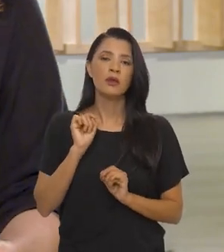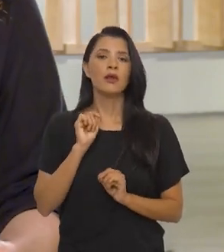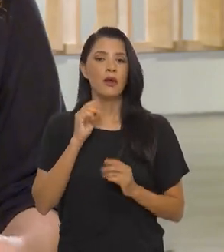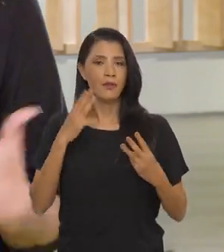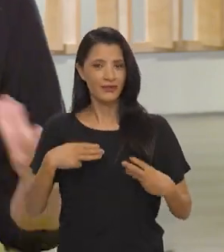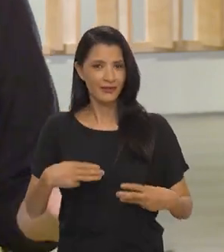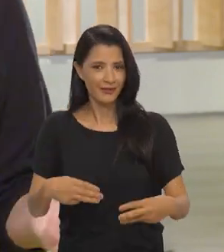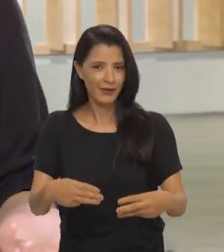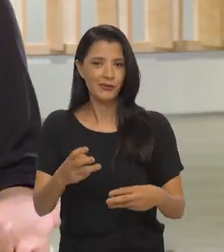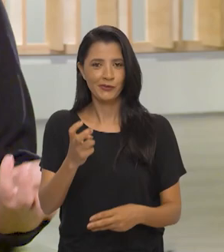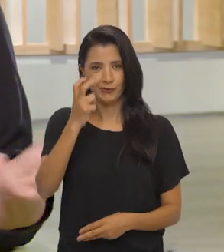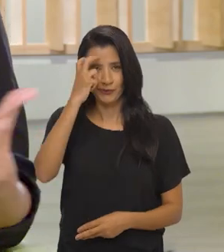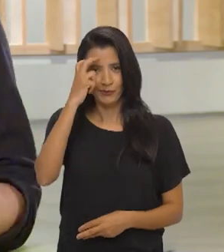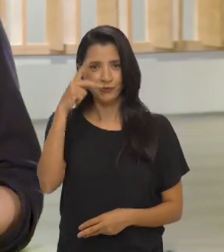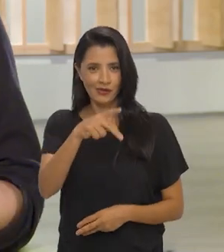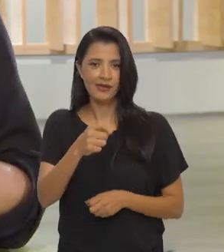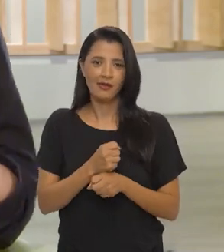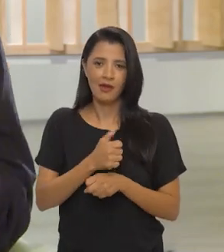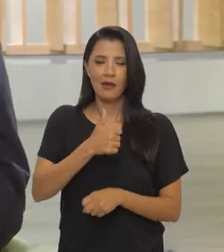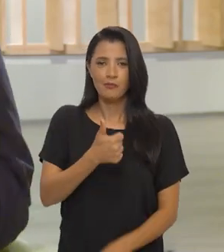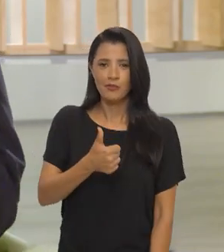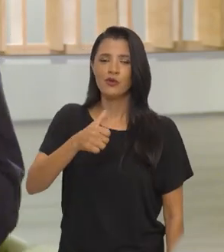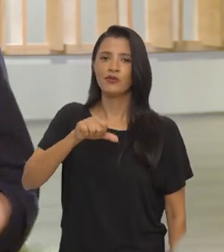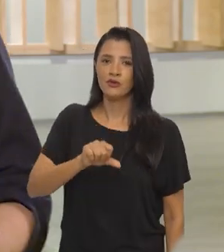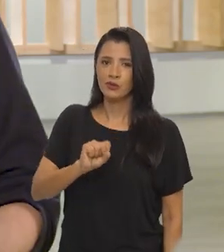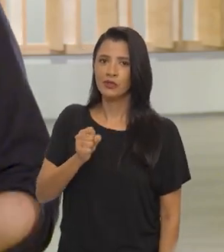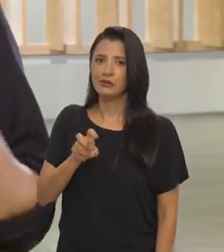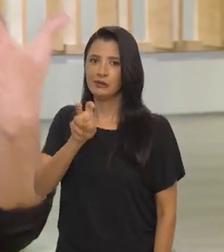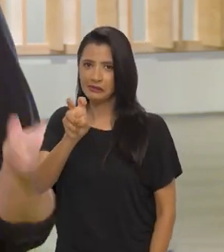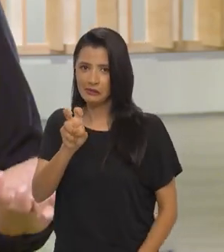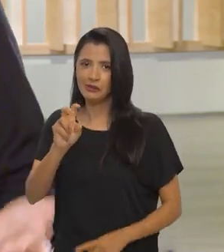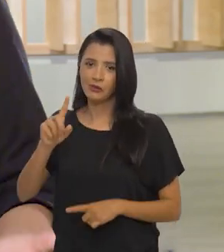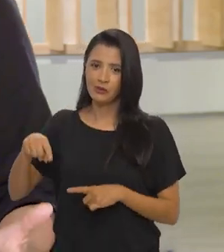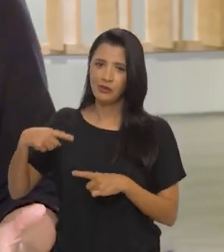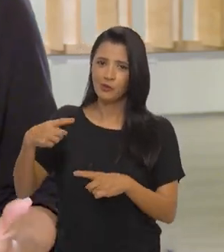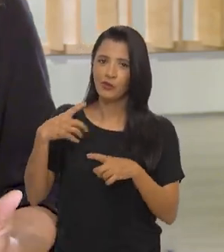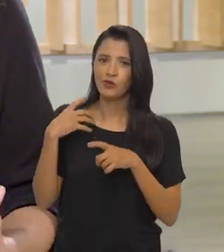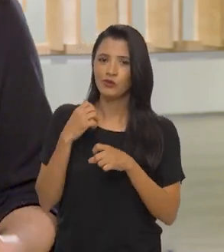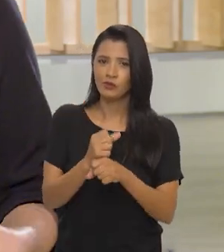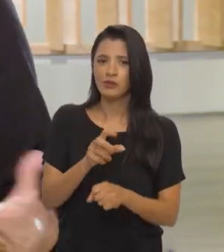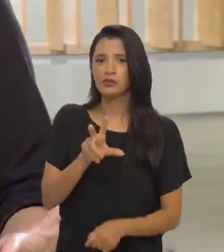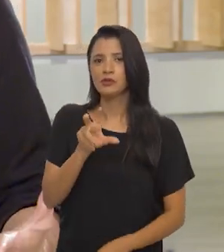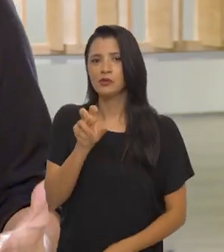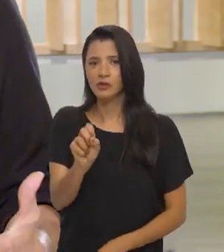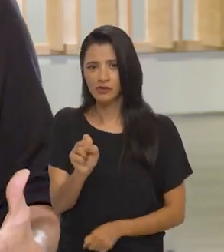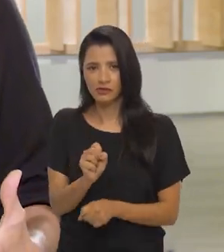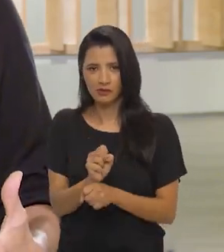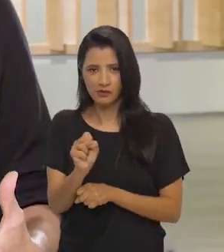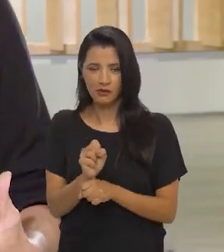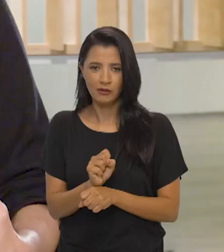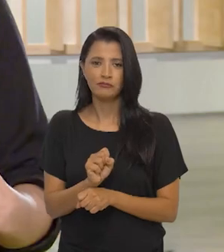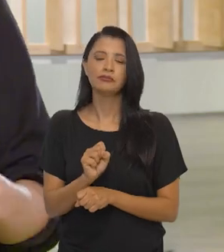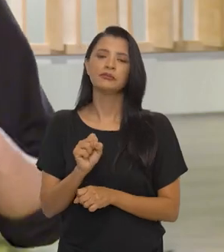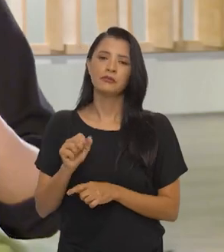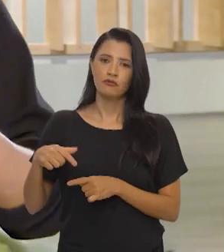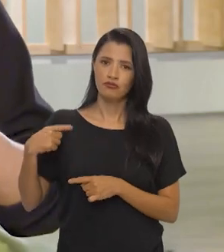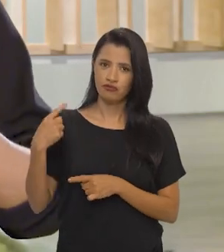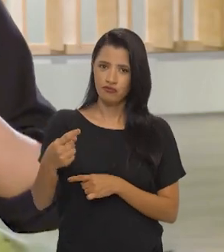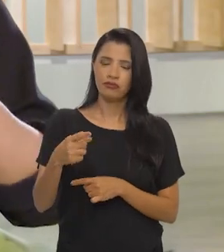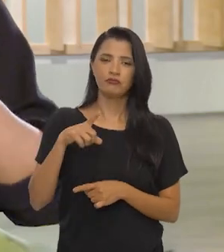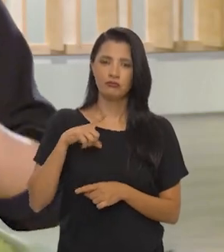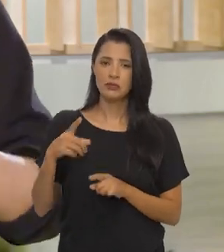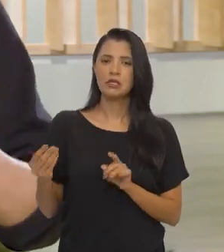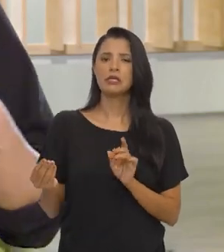anterior ao Ministério da Cultura, que é o Ministério de 1985, no próximo 25, completa os 50 anos, e traz